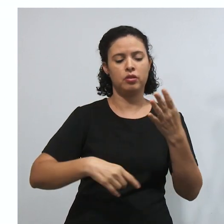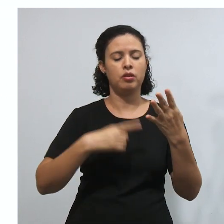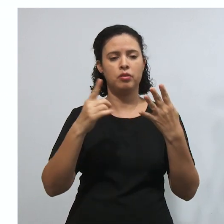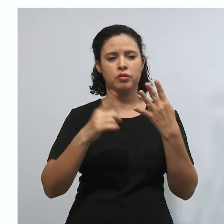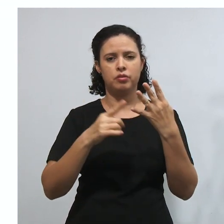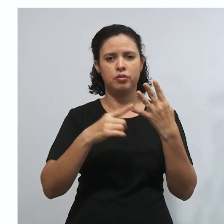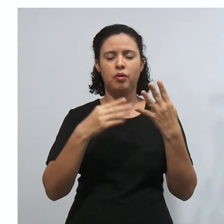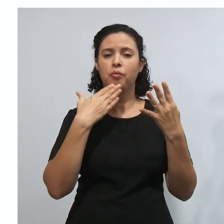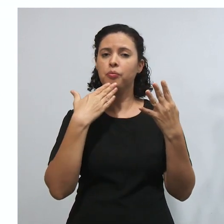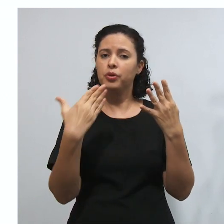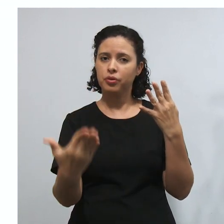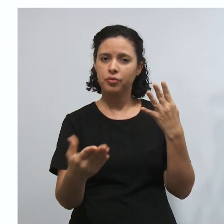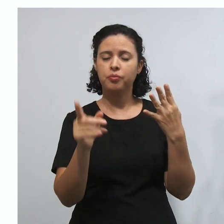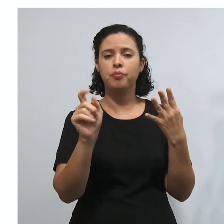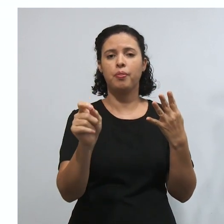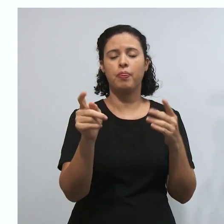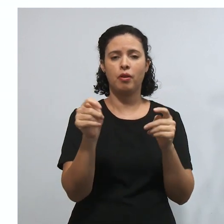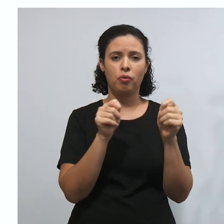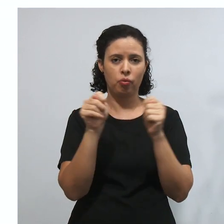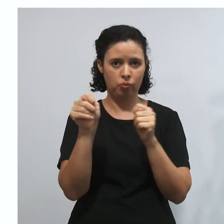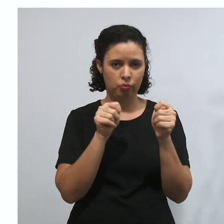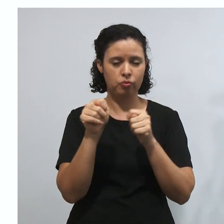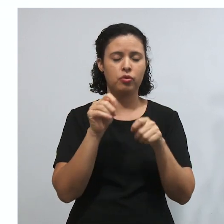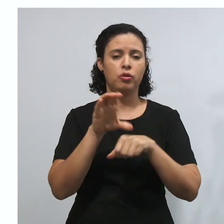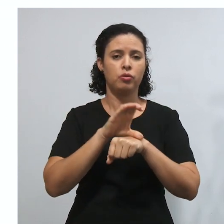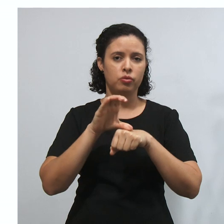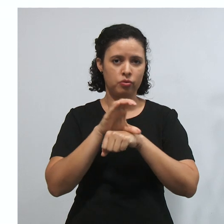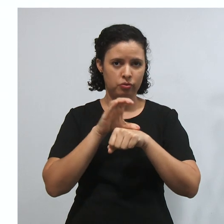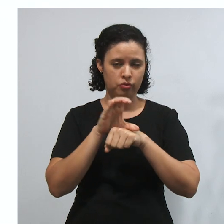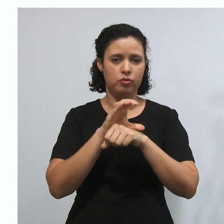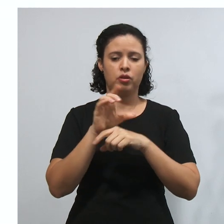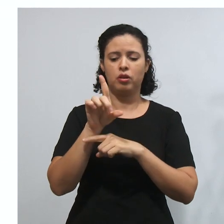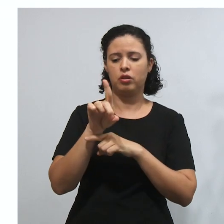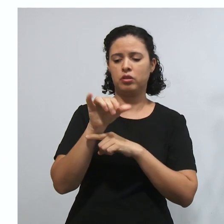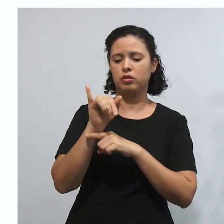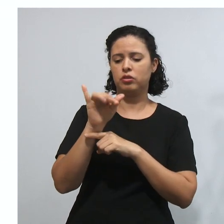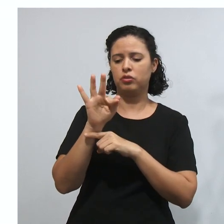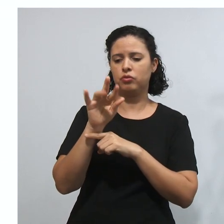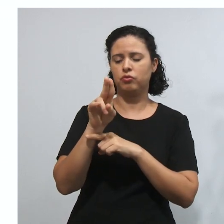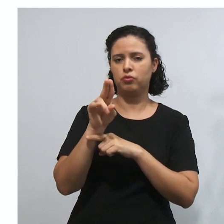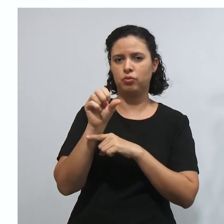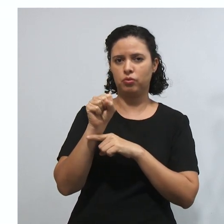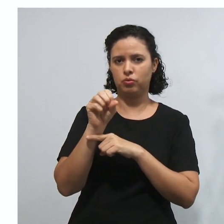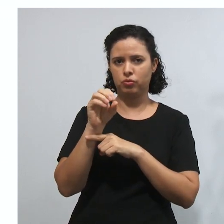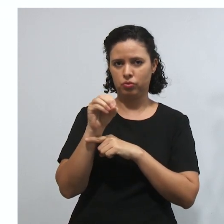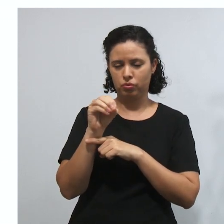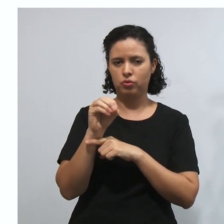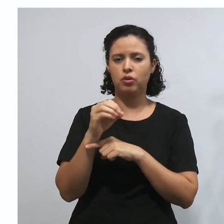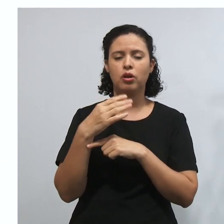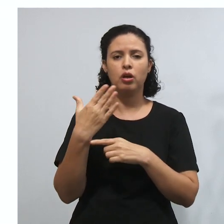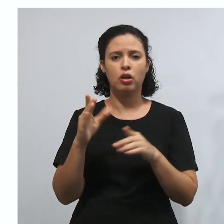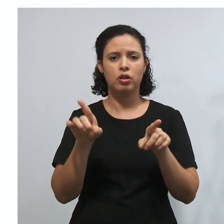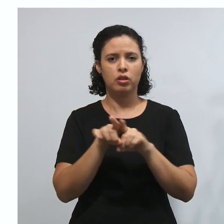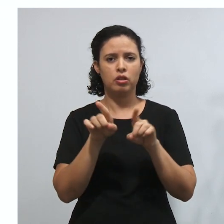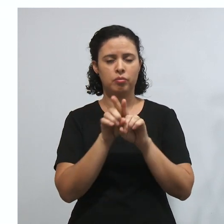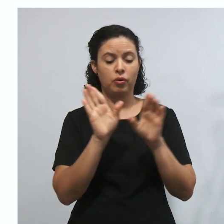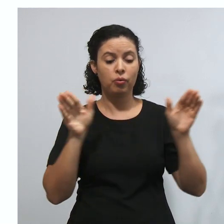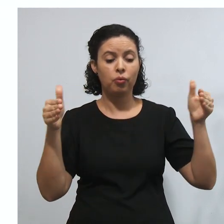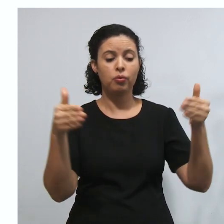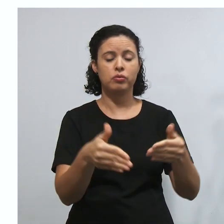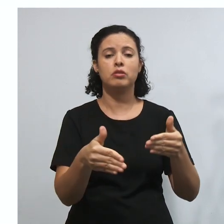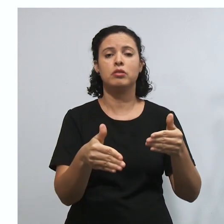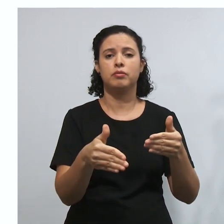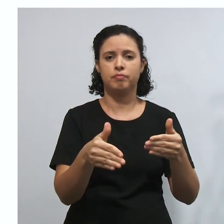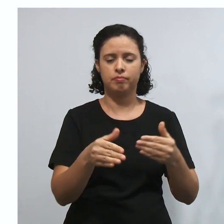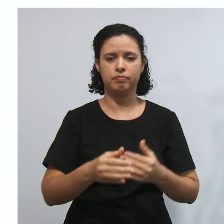solicitar esse controle de constitucionalidade difuso. Muito menos o concentrado, né? O concentrado, a gente vai ver daqui a pouquinho